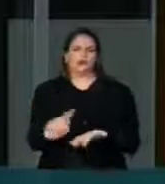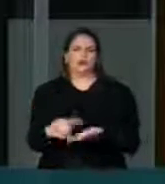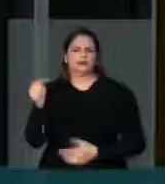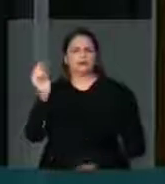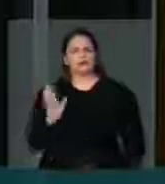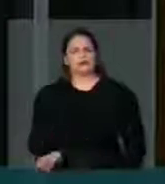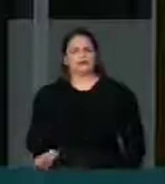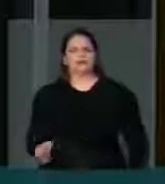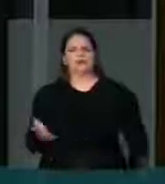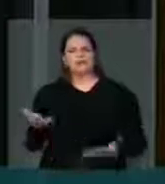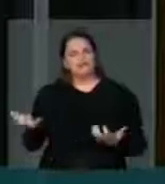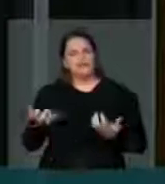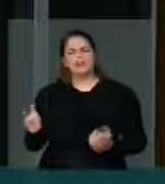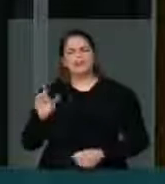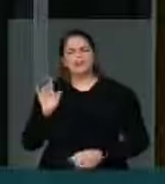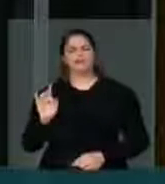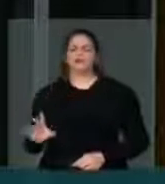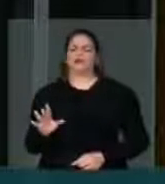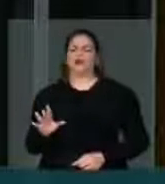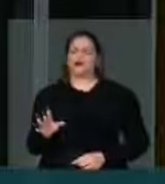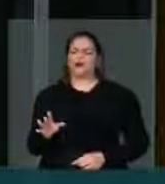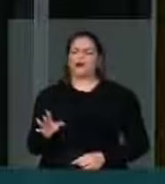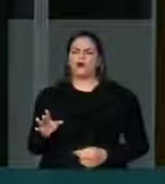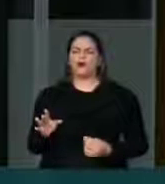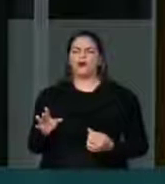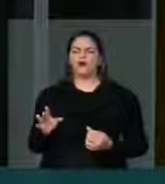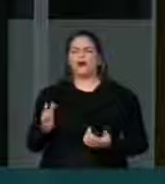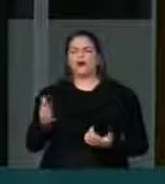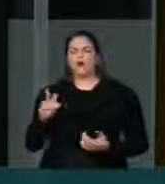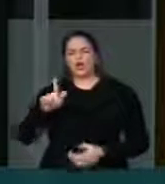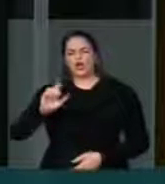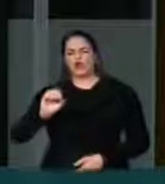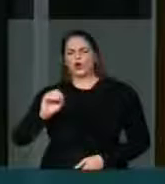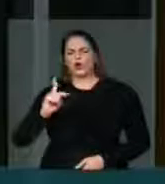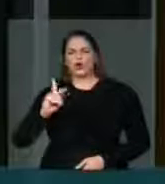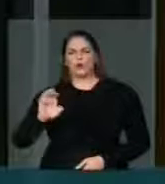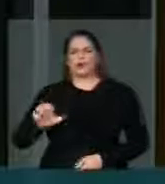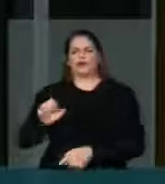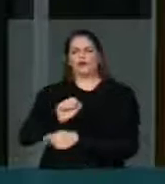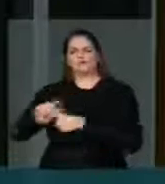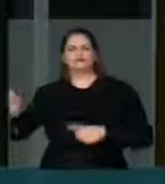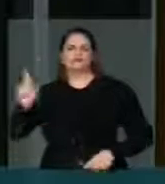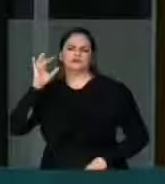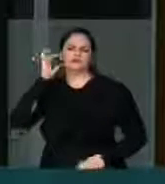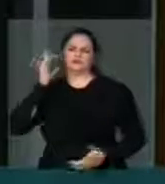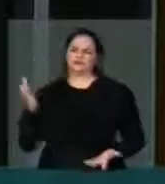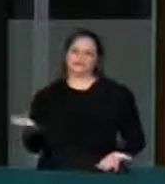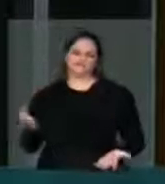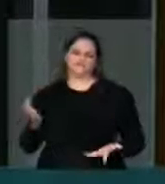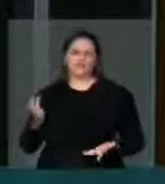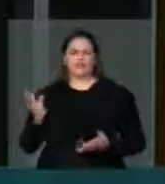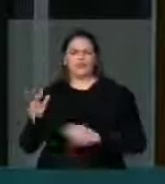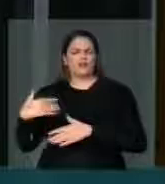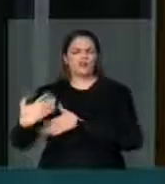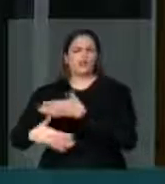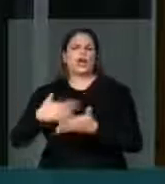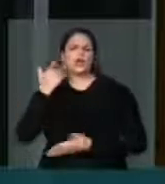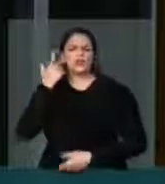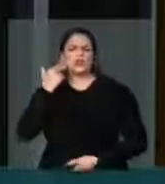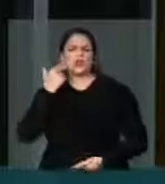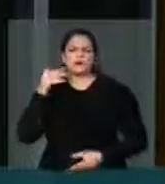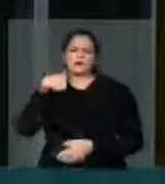querem reaforçar e reafirmar a visão golpista de não aceitar as eleições e o processo democrático em curso no Brasil.